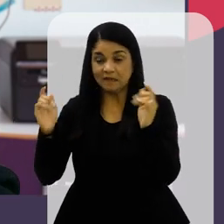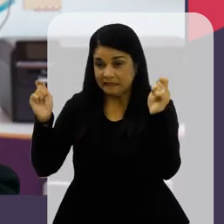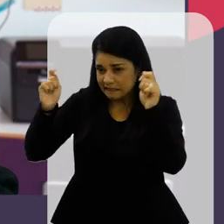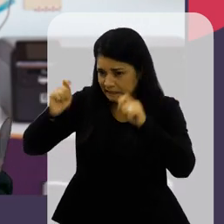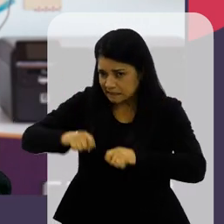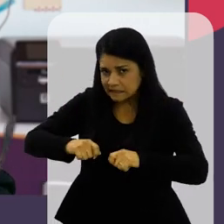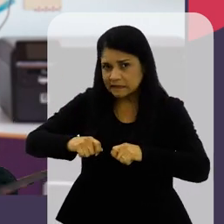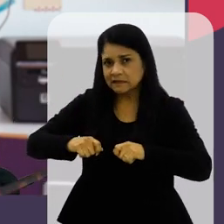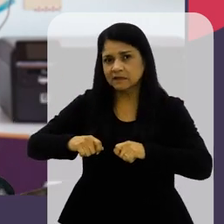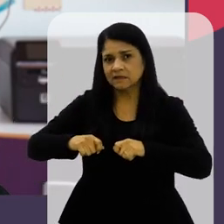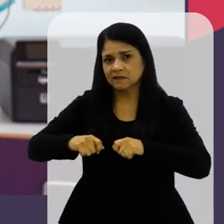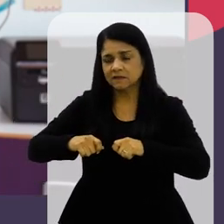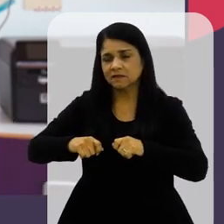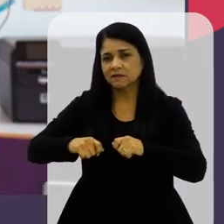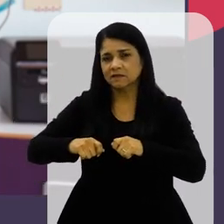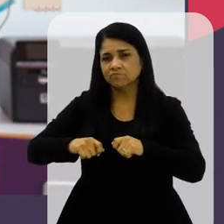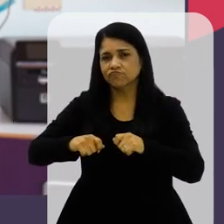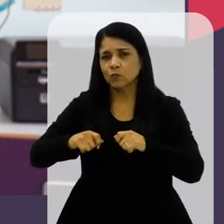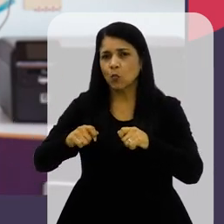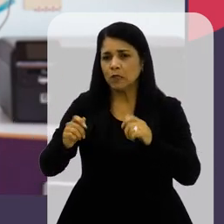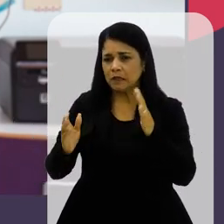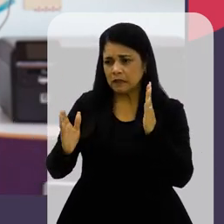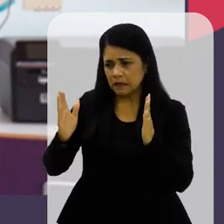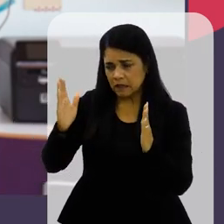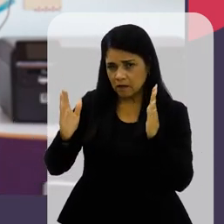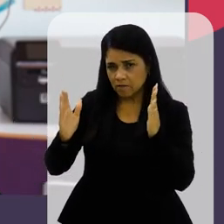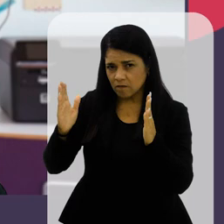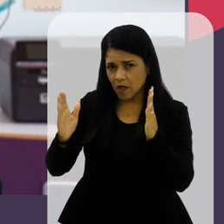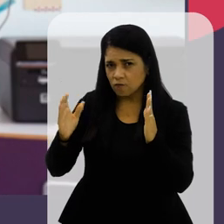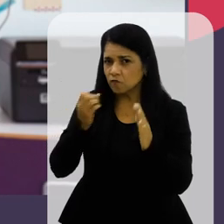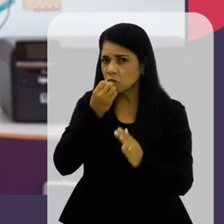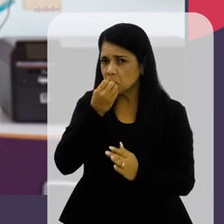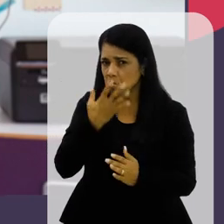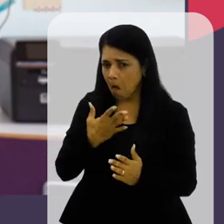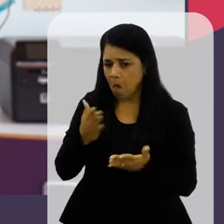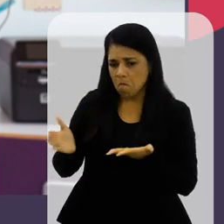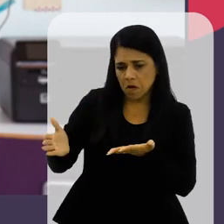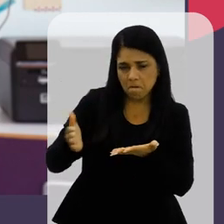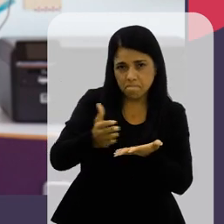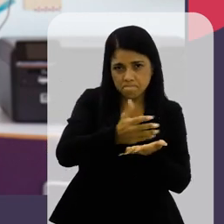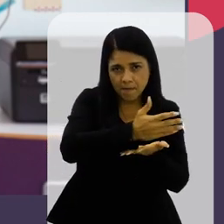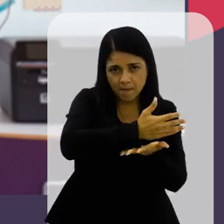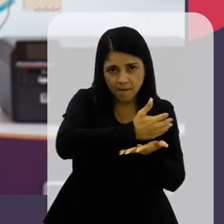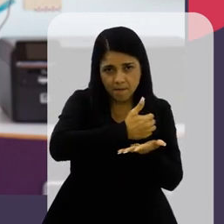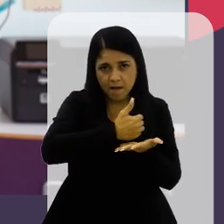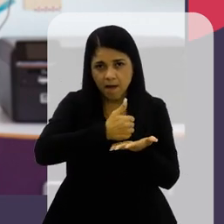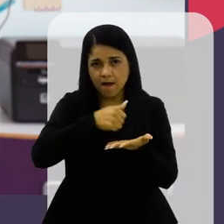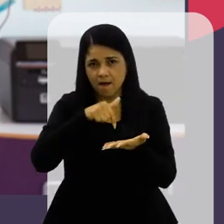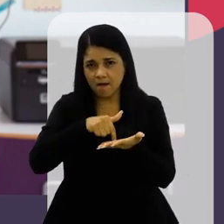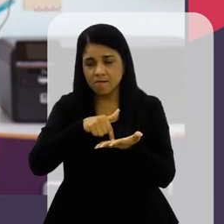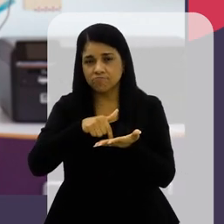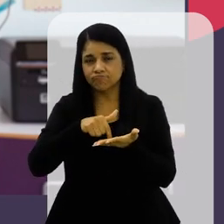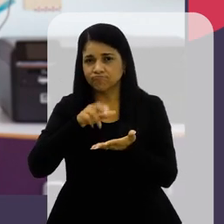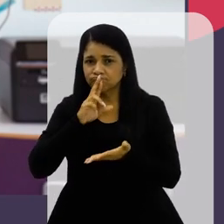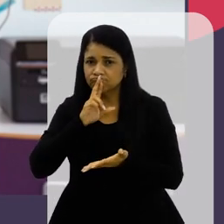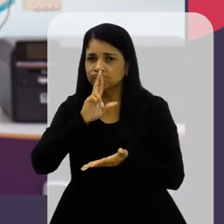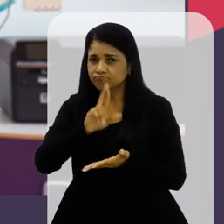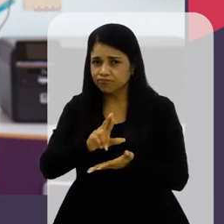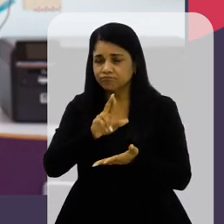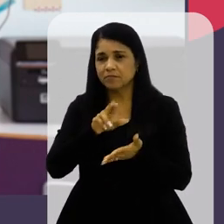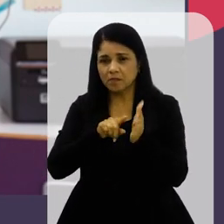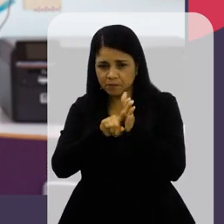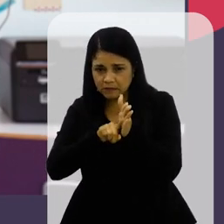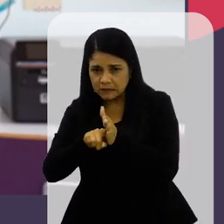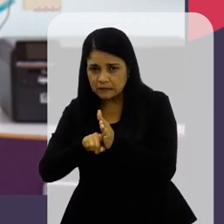E foi possível Esse intervalo De tempo Ele foi Suficiente Para chegar